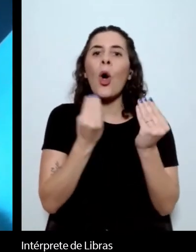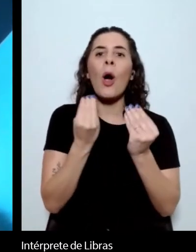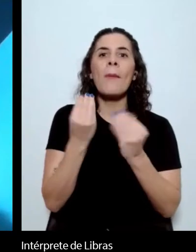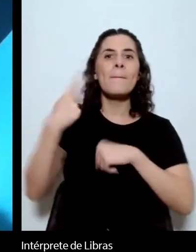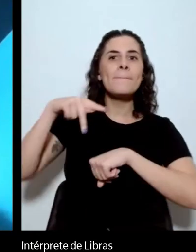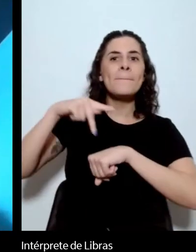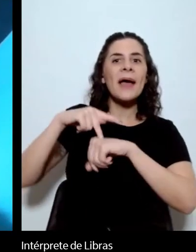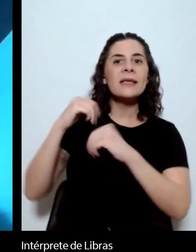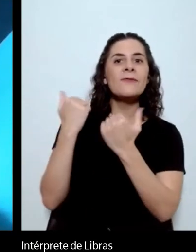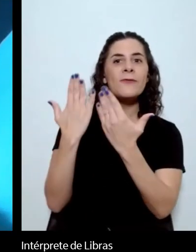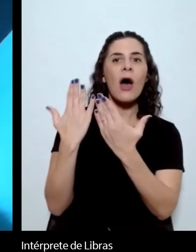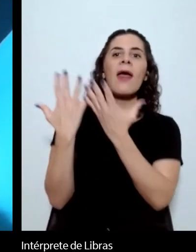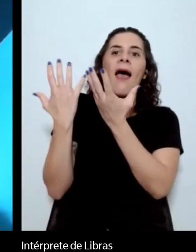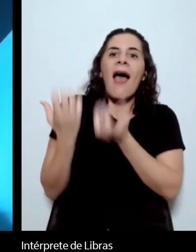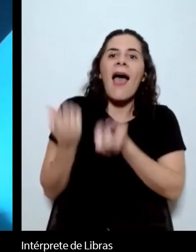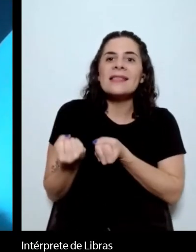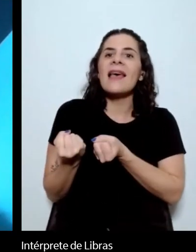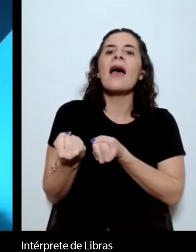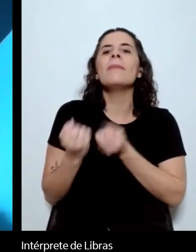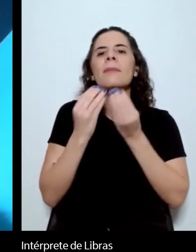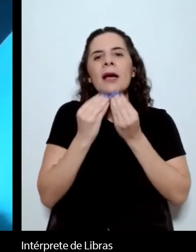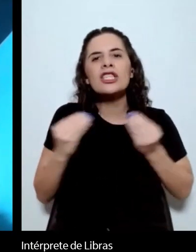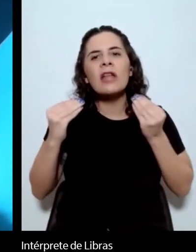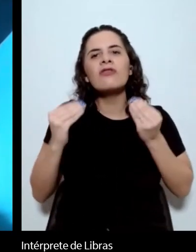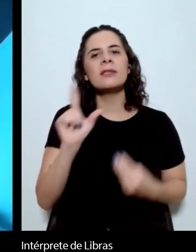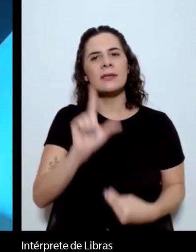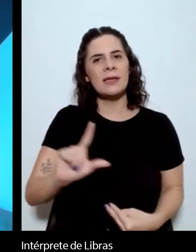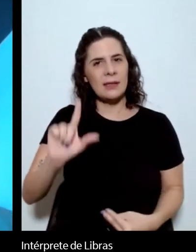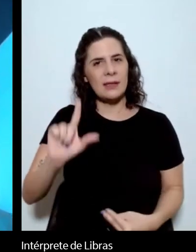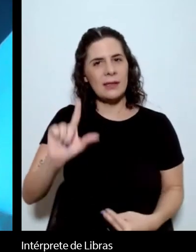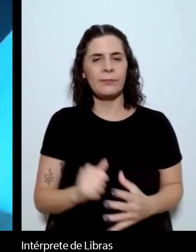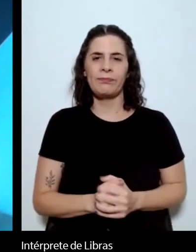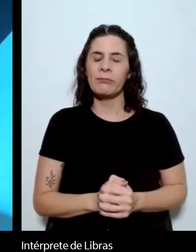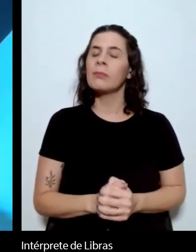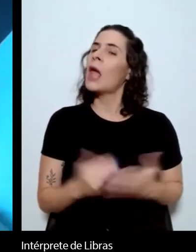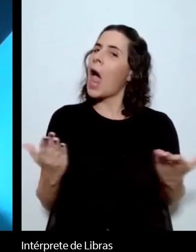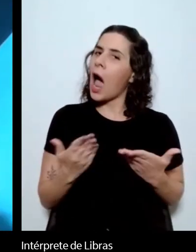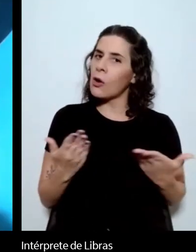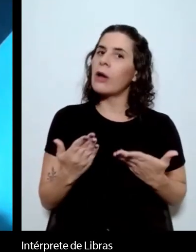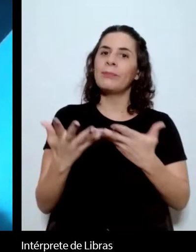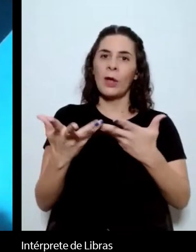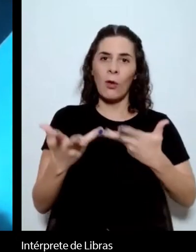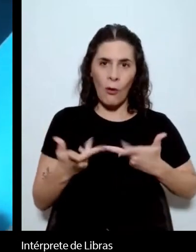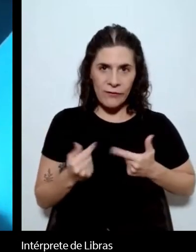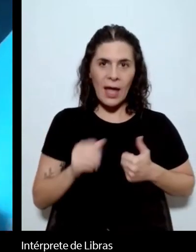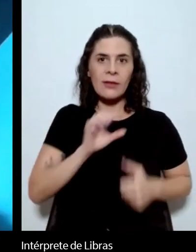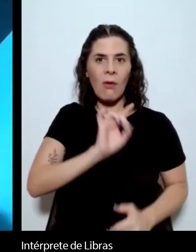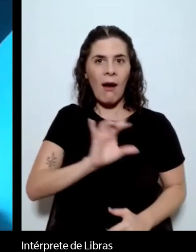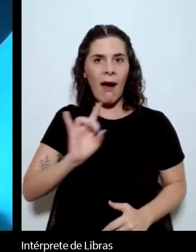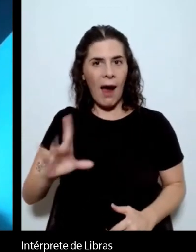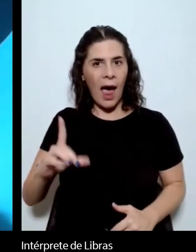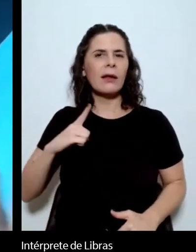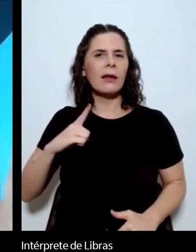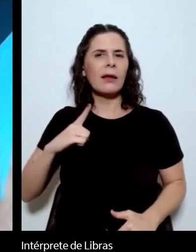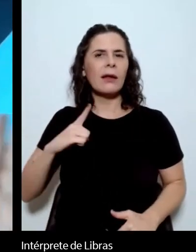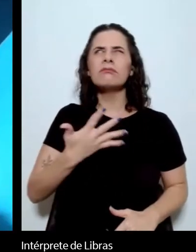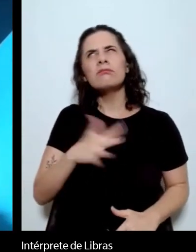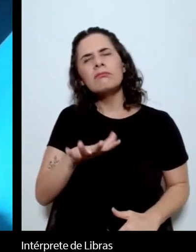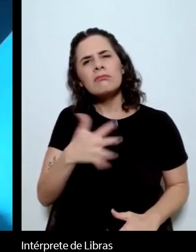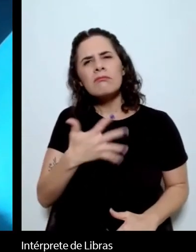vou, então, passar para a apresentação dos nossos convidados. Cada um terá, no nosso protocolo, cada um terá aproximadamente,